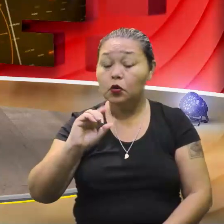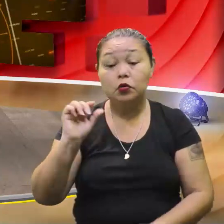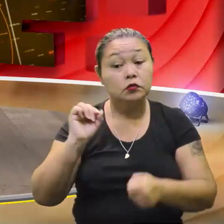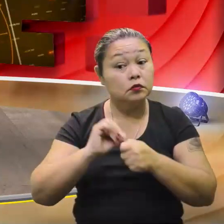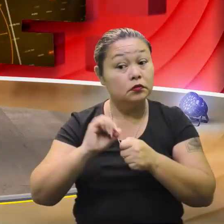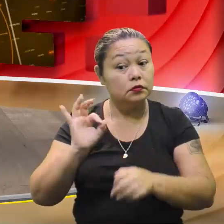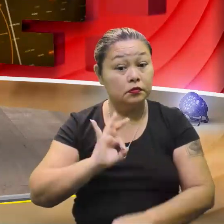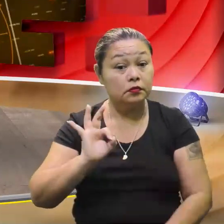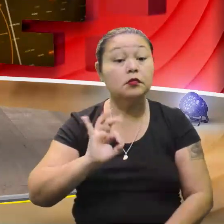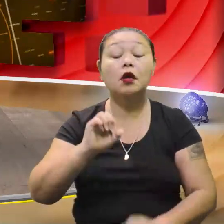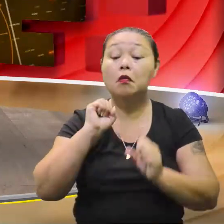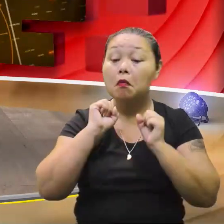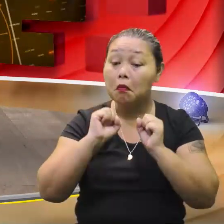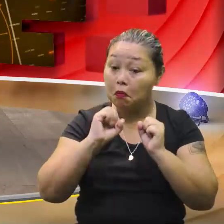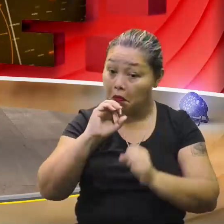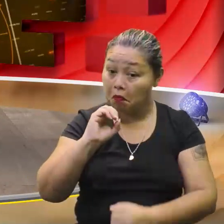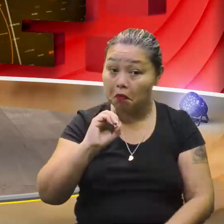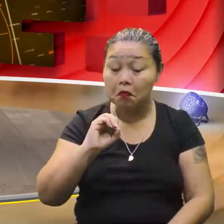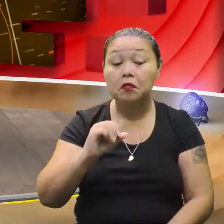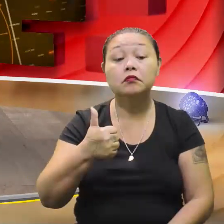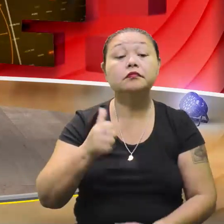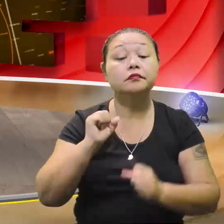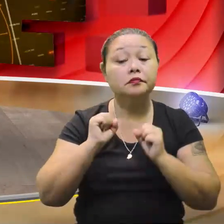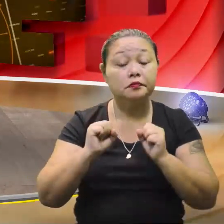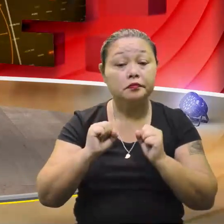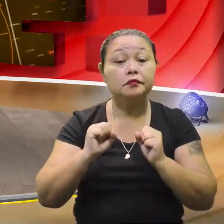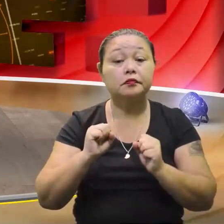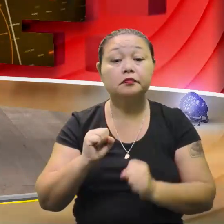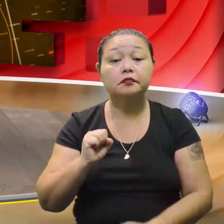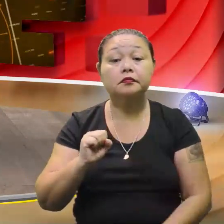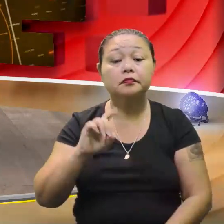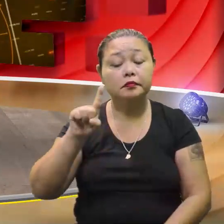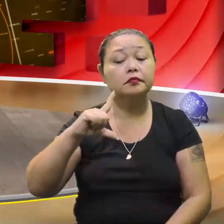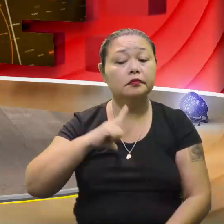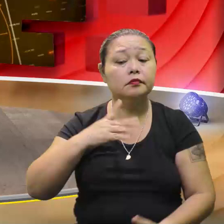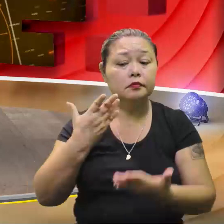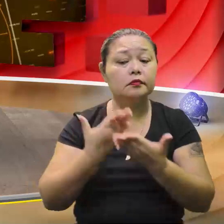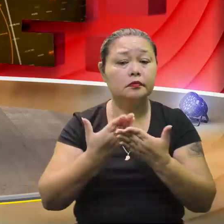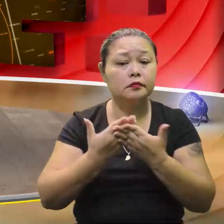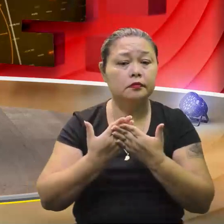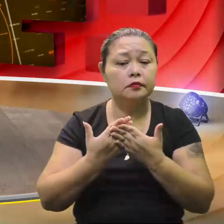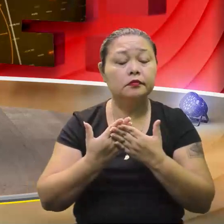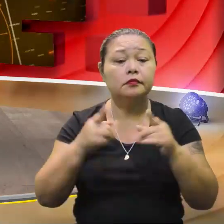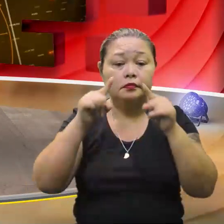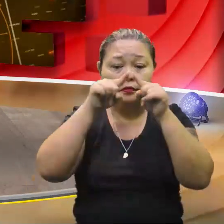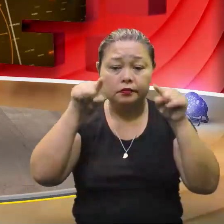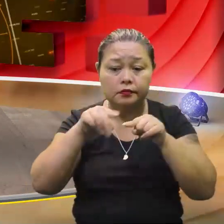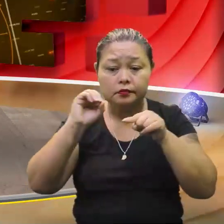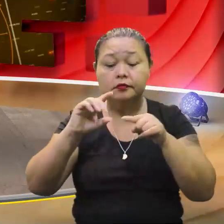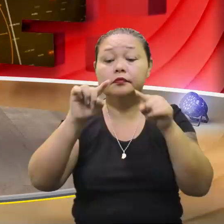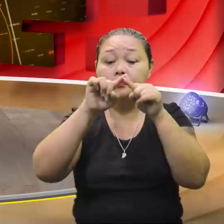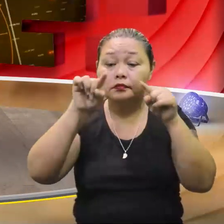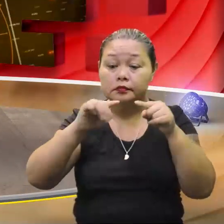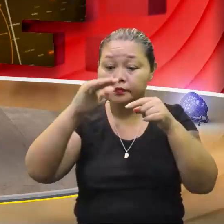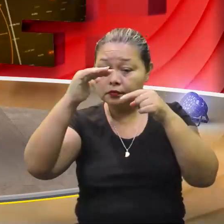fez nenhum exemplo aqui, mas pode ser zero? Pode. Pode também. Vai ter uma aula específica com delta zero, delta menor que zero,